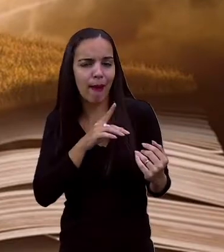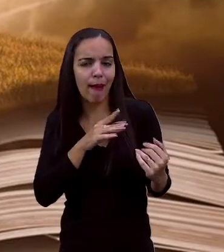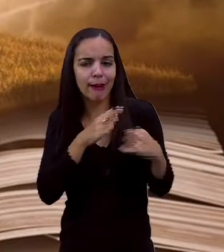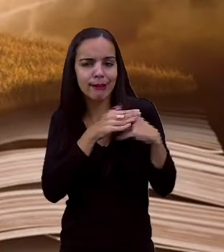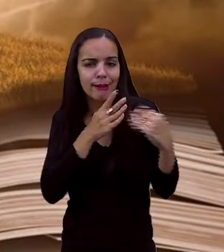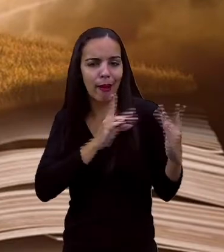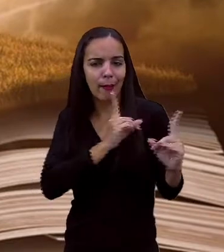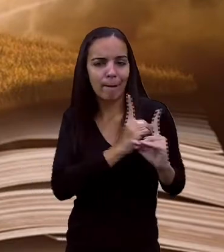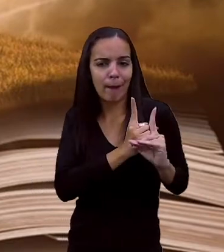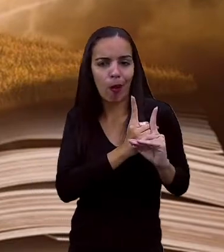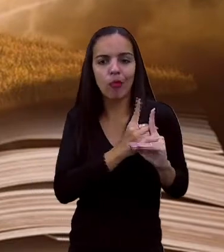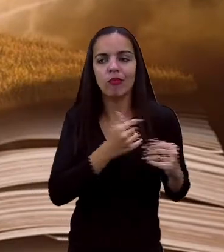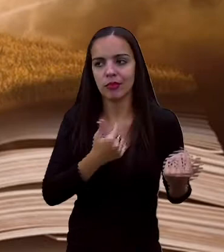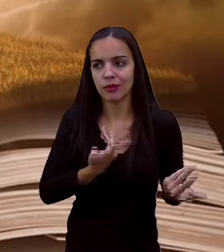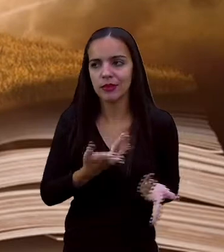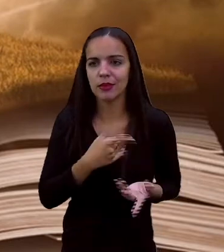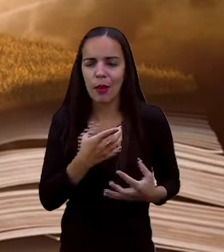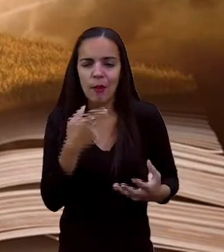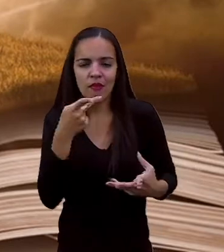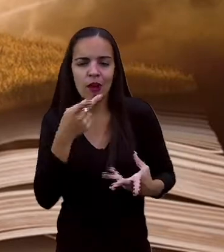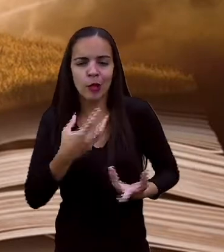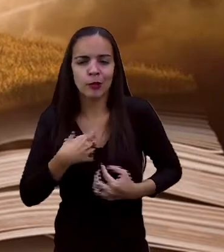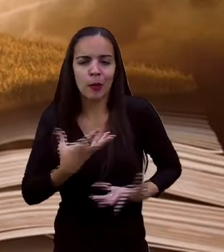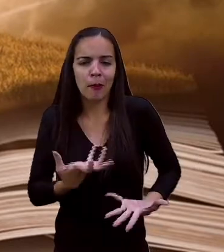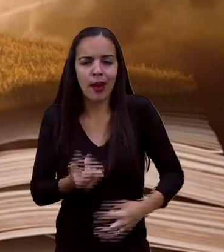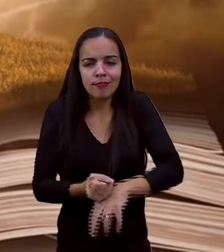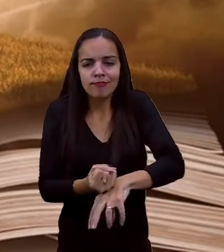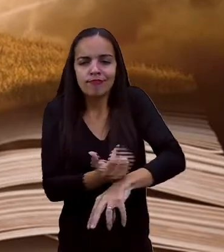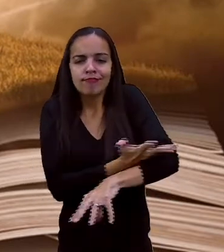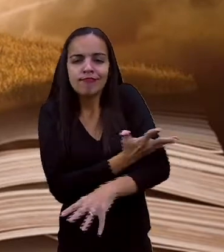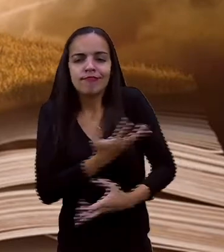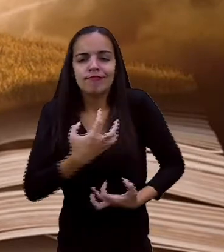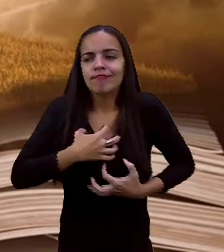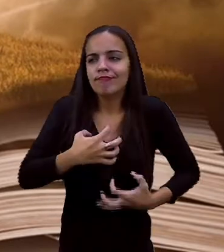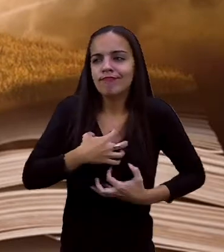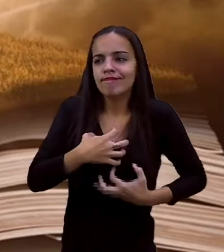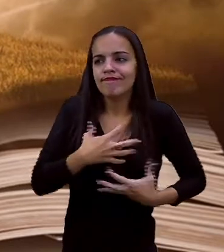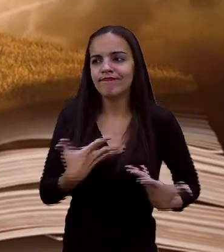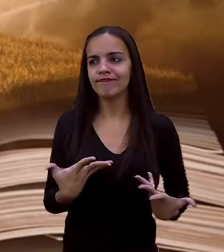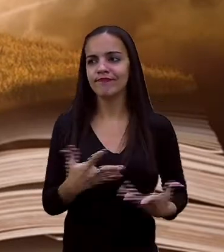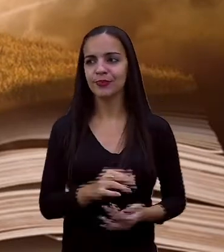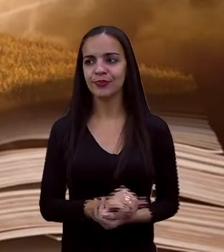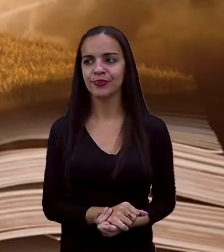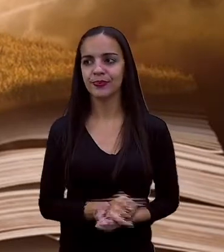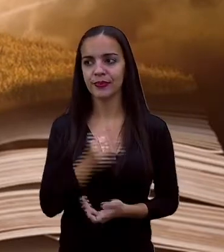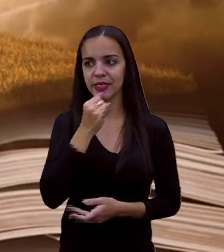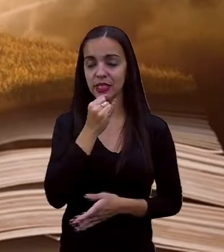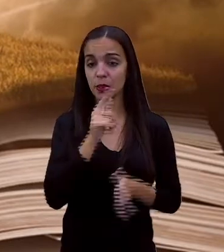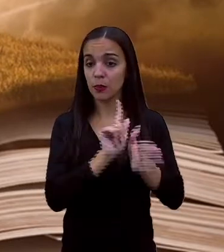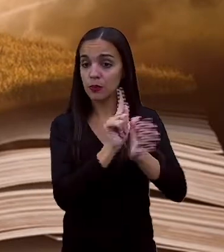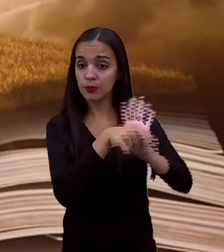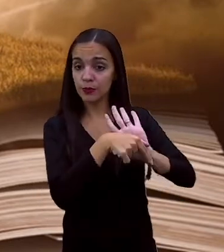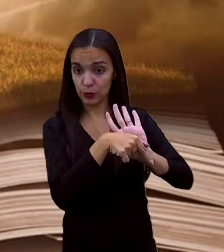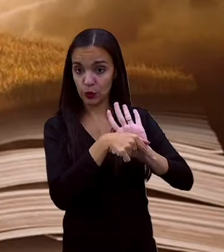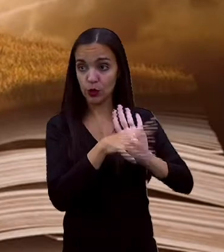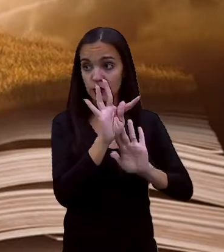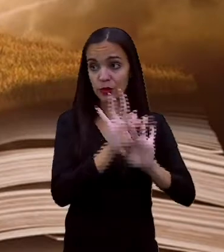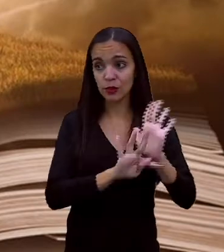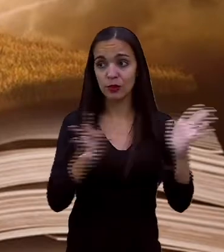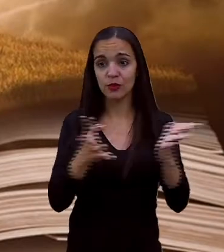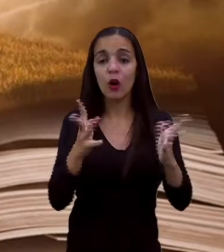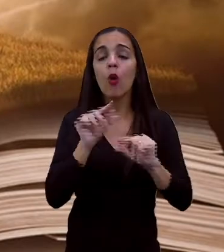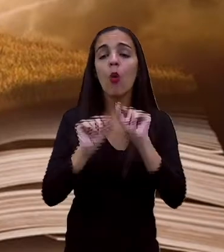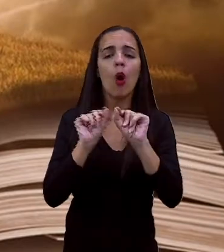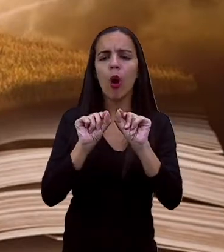sentimentos das personagens. Mas no gênero textual de hoje, que é o